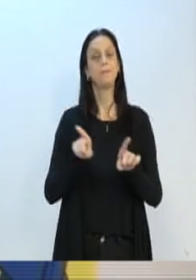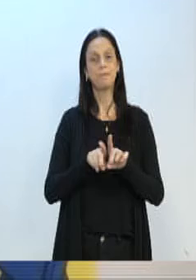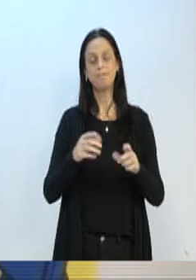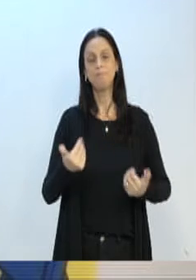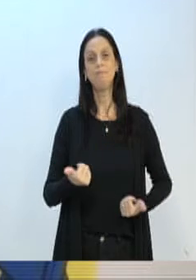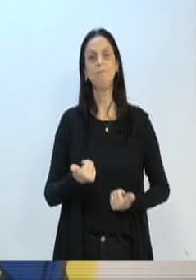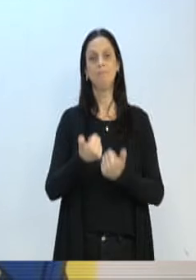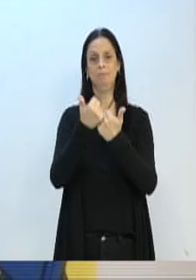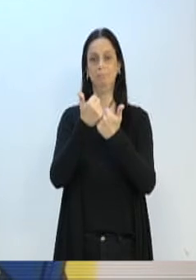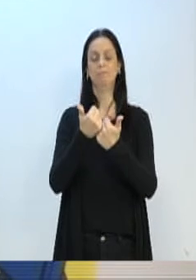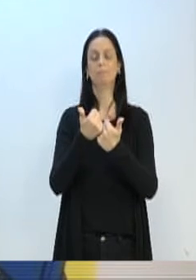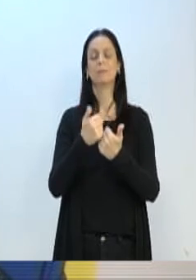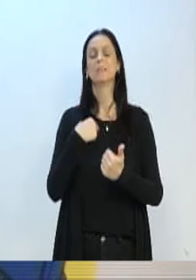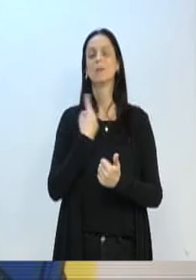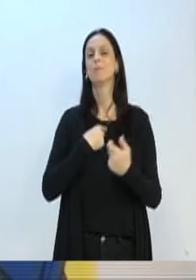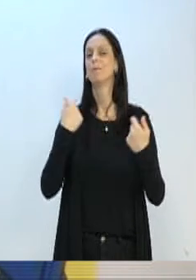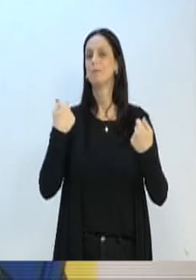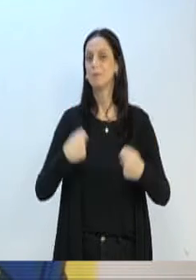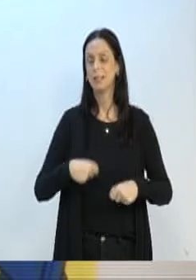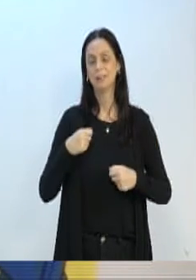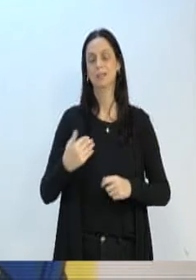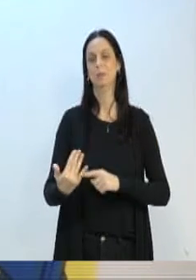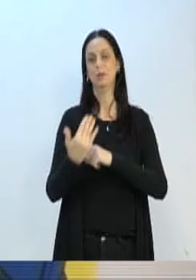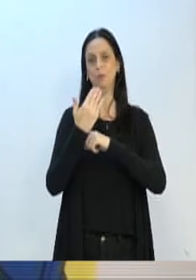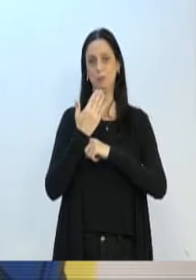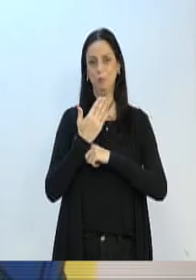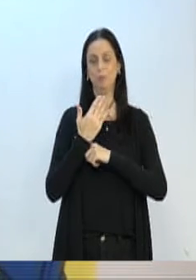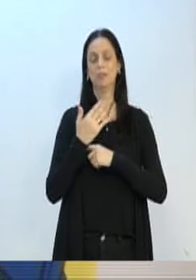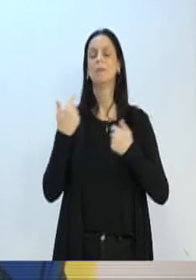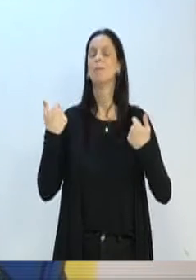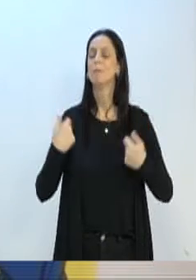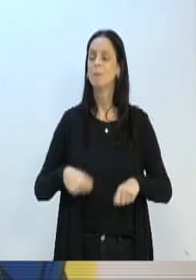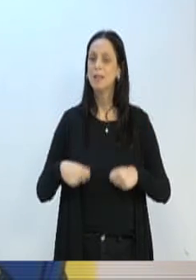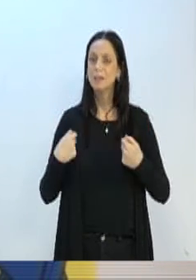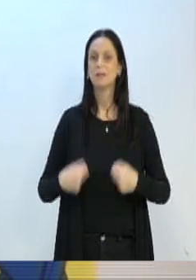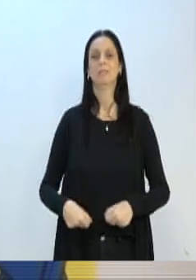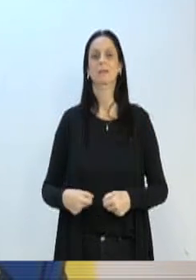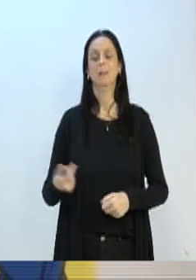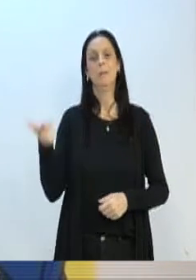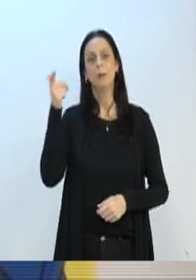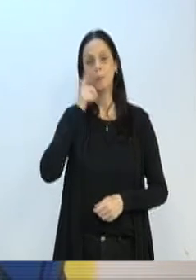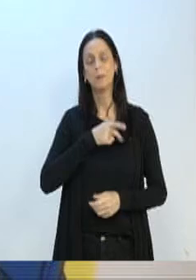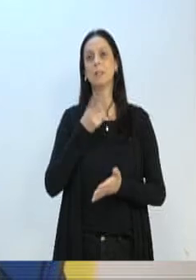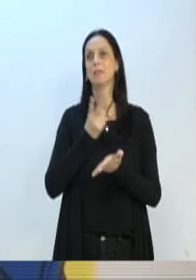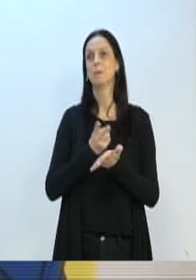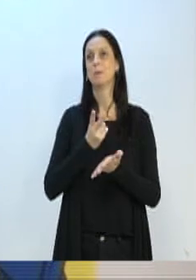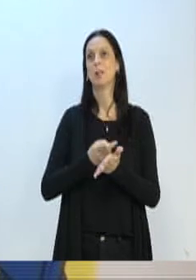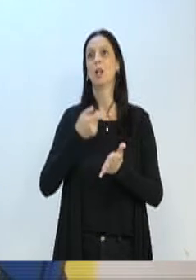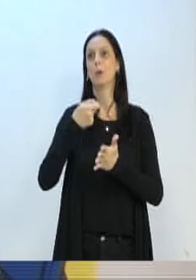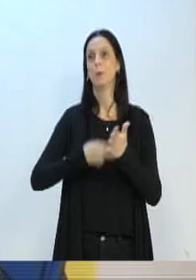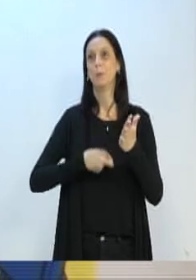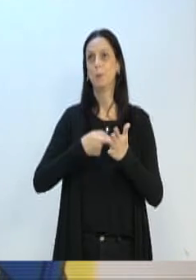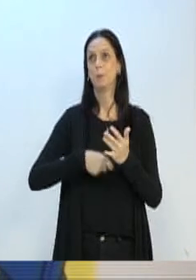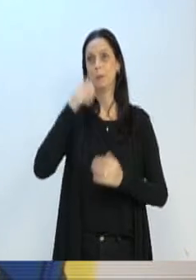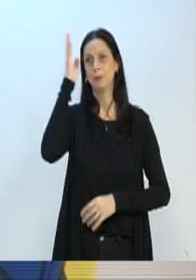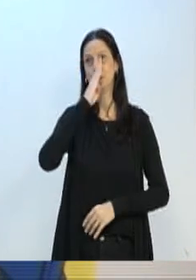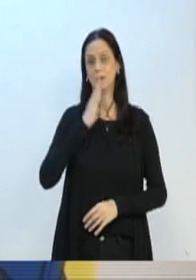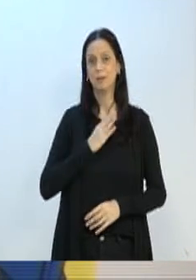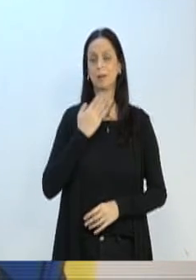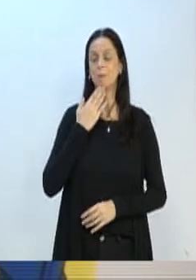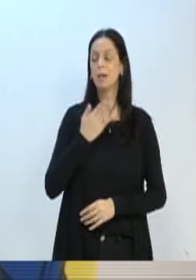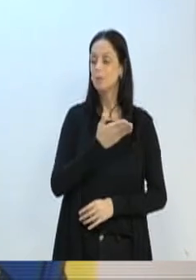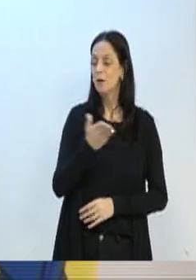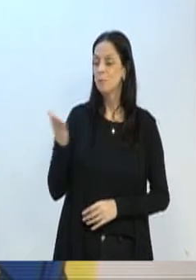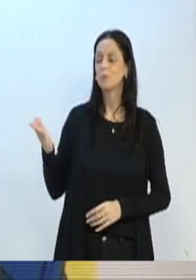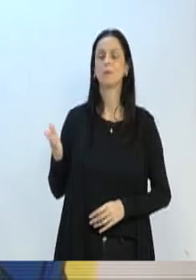que nossa categoria precisa. O apoio que nossa categoria precisa para continuar na luta nacional. Contamos com vocês e estejam